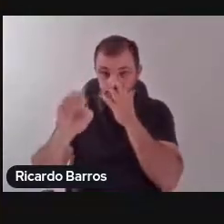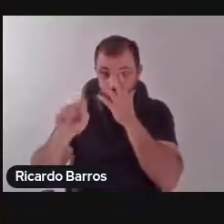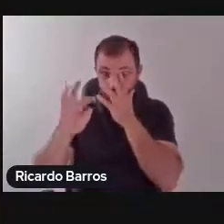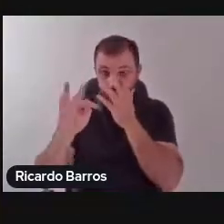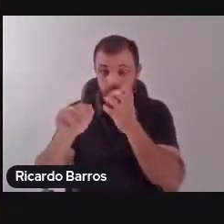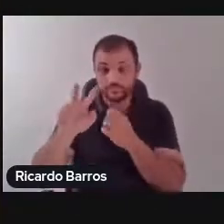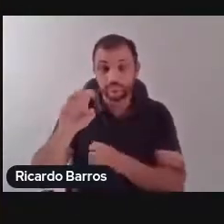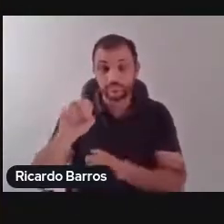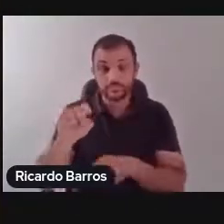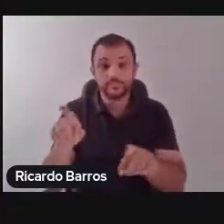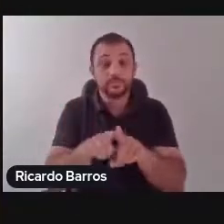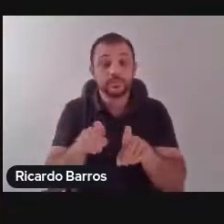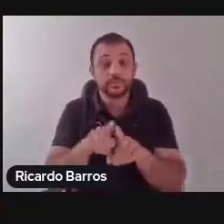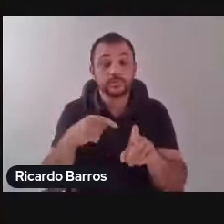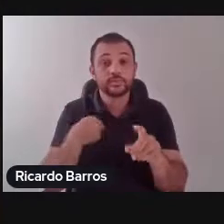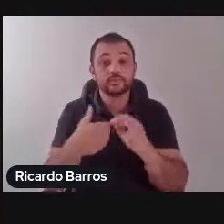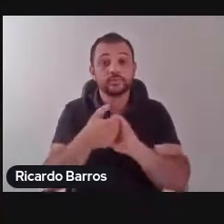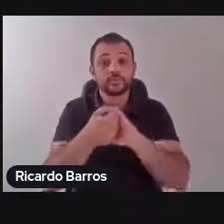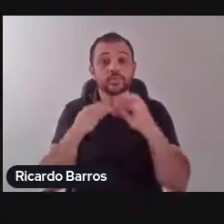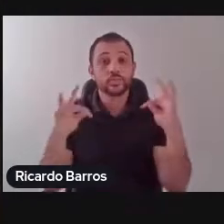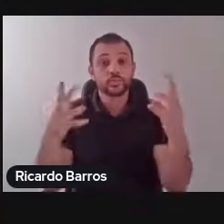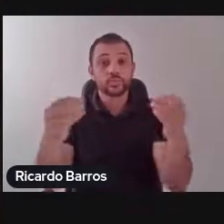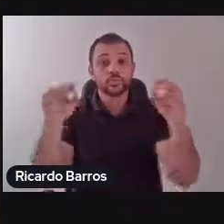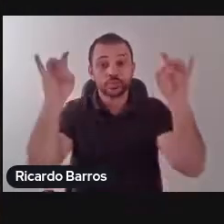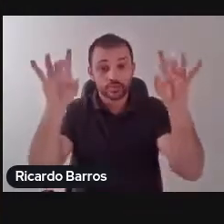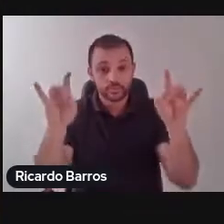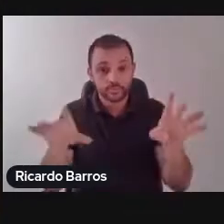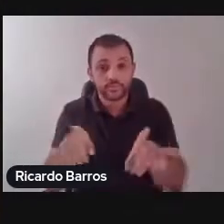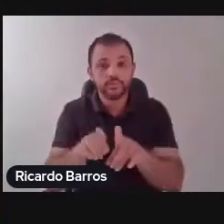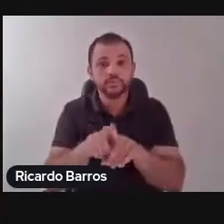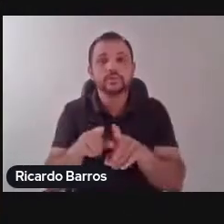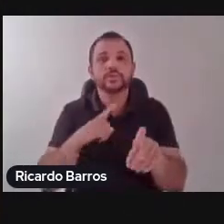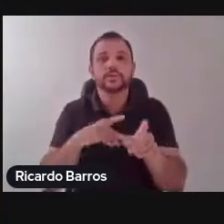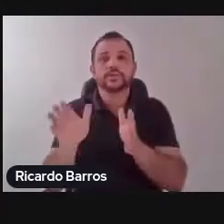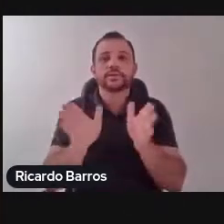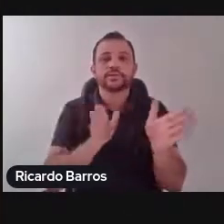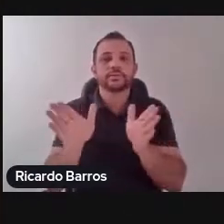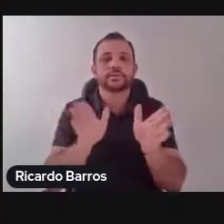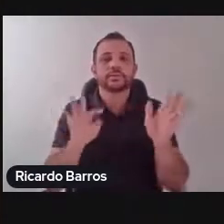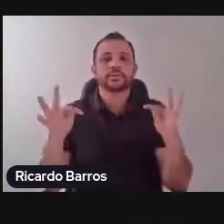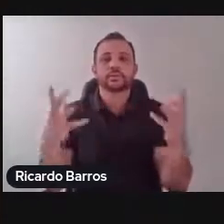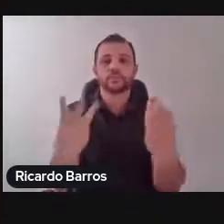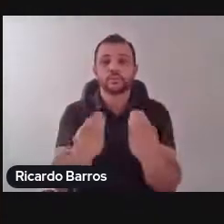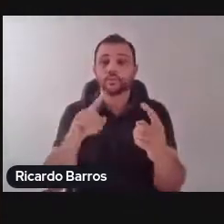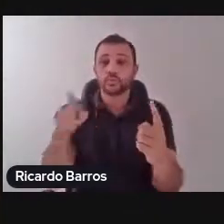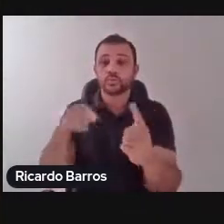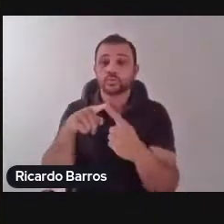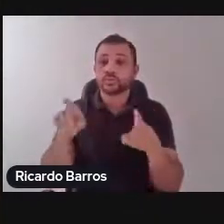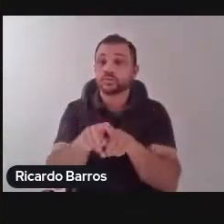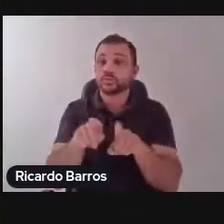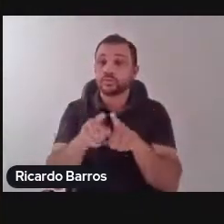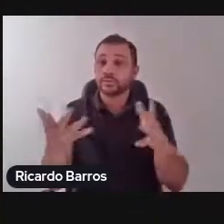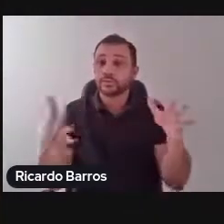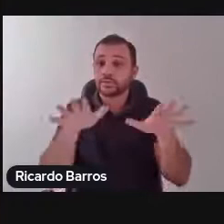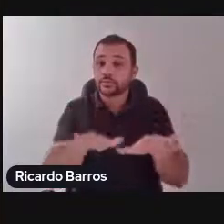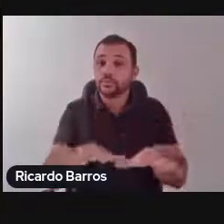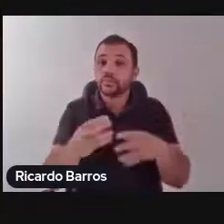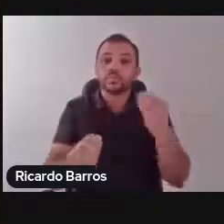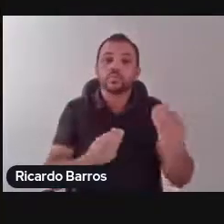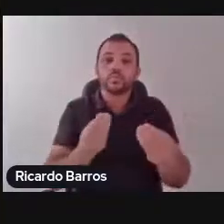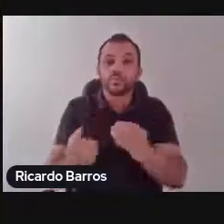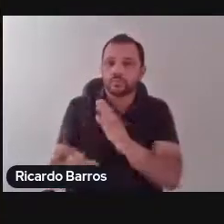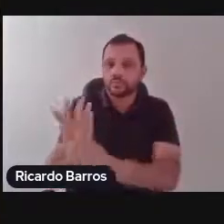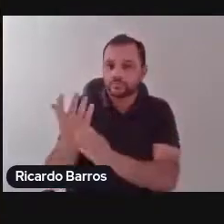garantindo acessibilidade a todos, gerando a nossa preocupação da UEMA de gerar inclusão por mediações afirmativas e